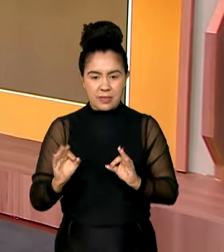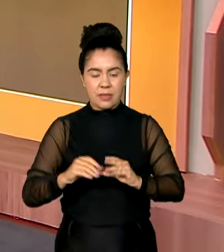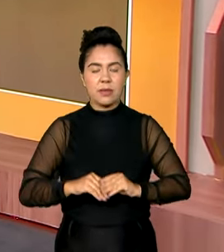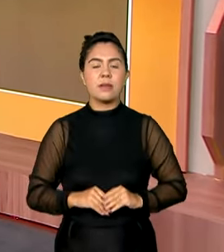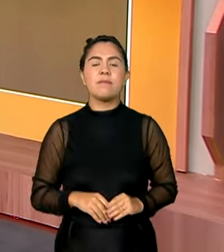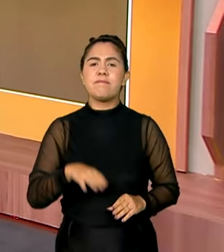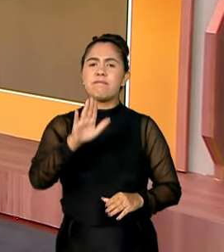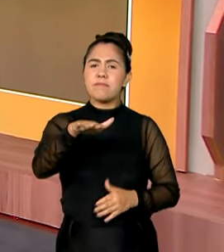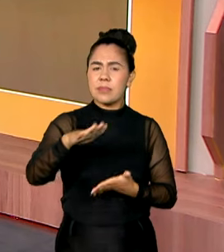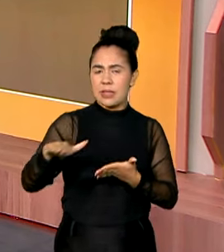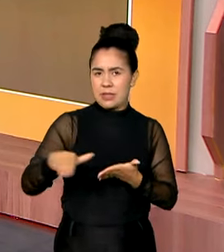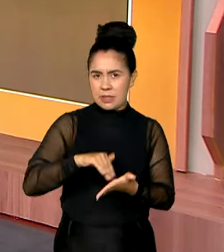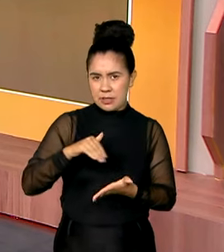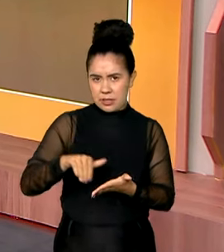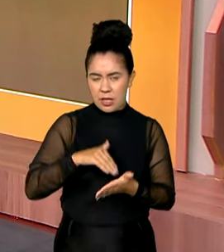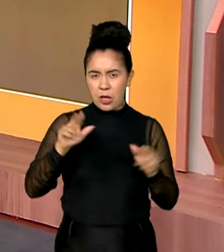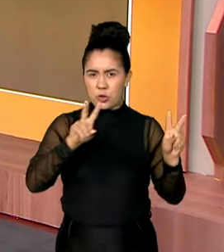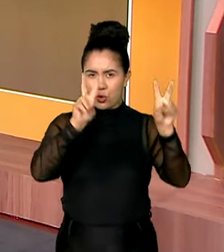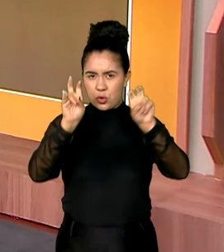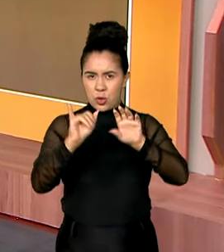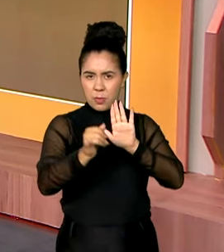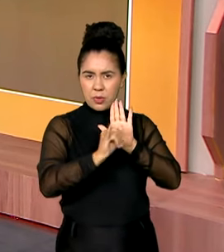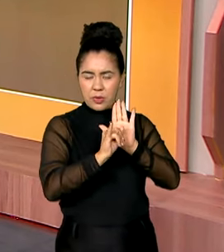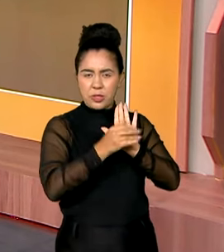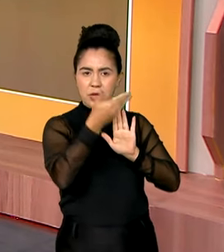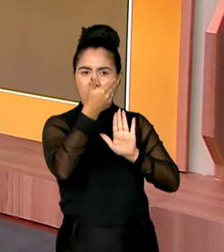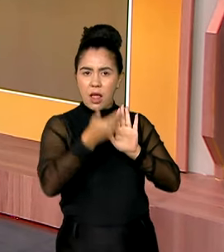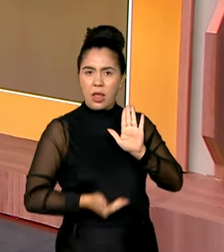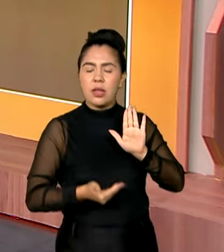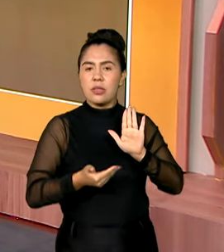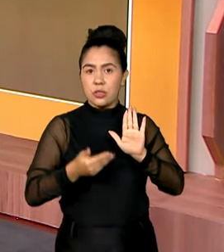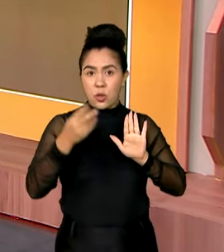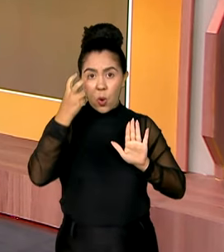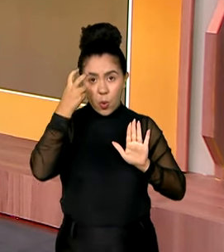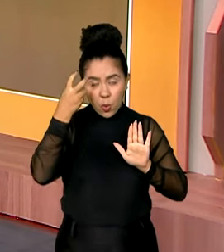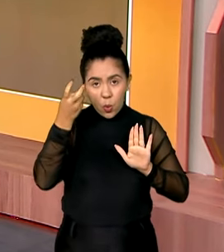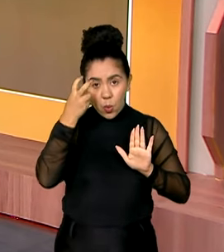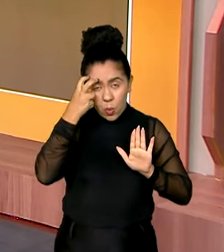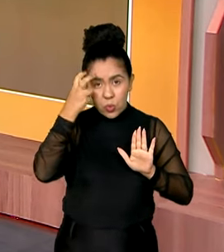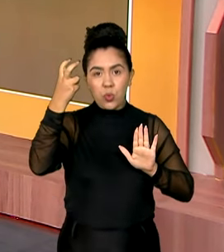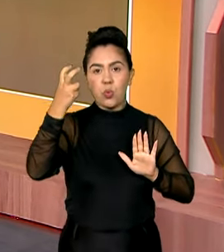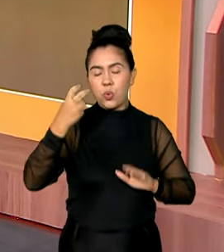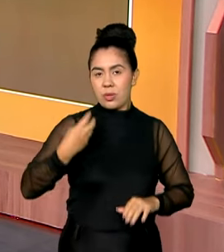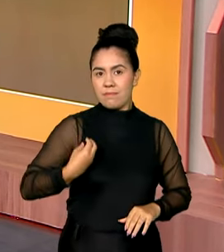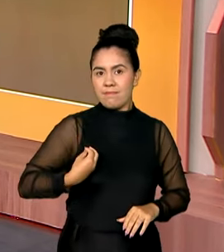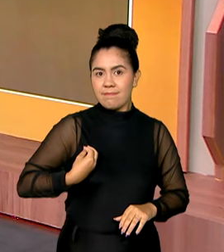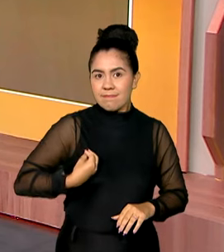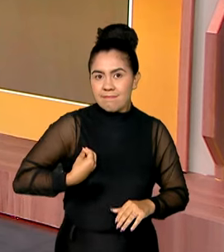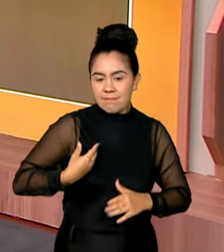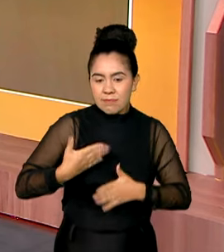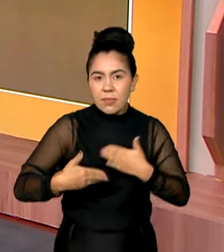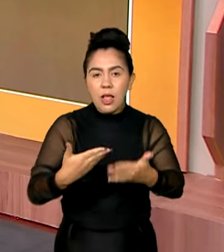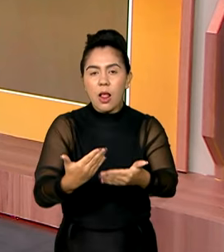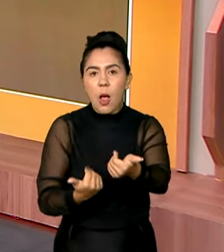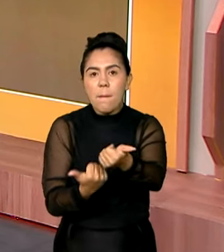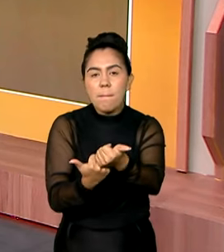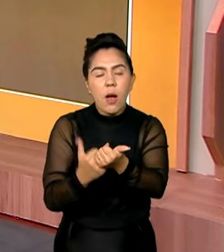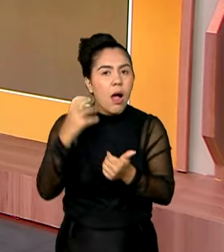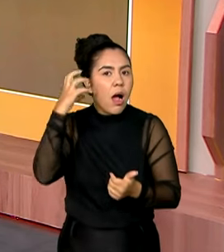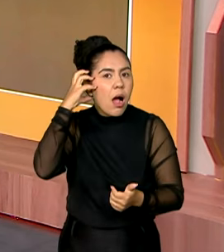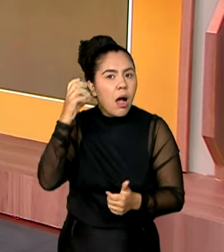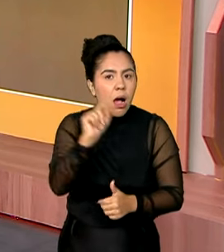Secretário, o edital Cultura Viva de patrocínio sob a forma de apoio cultural às rádios comunitárias vai destinar 2